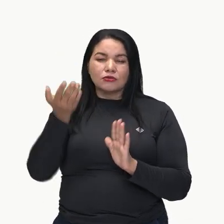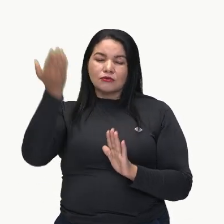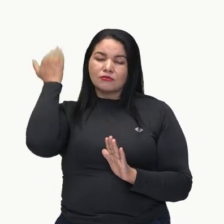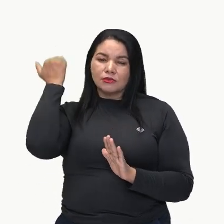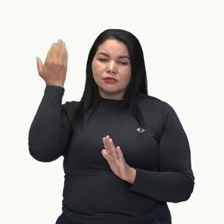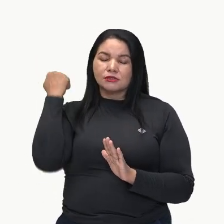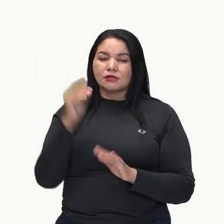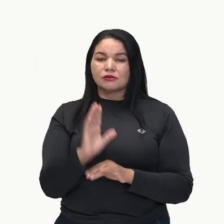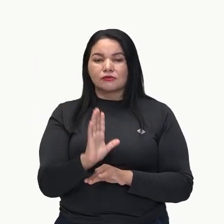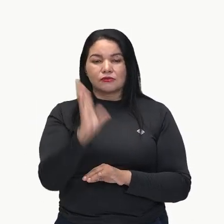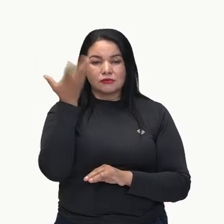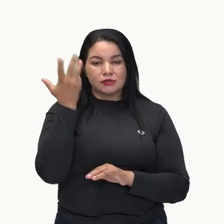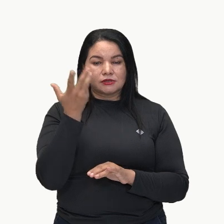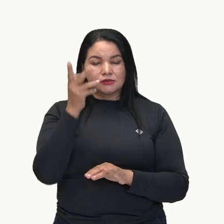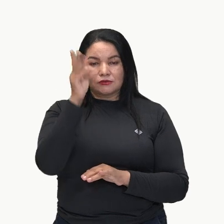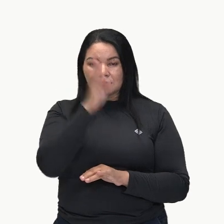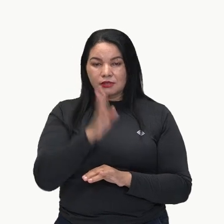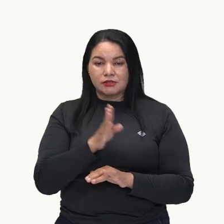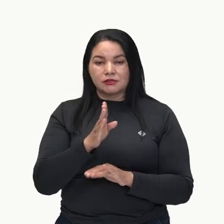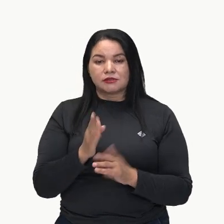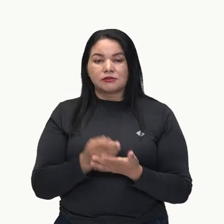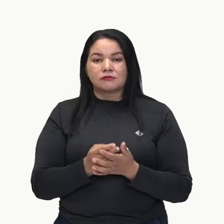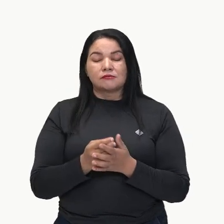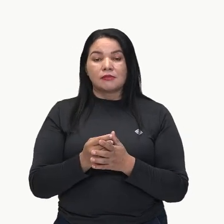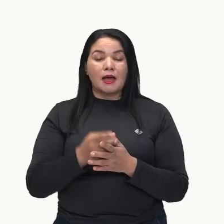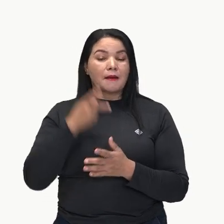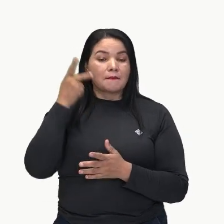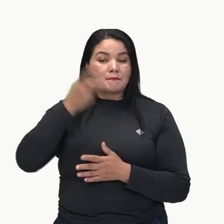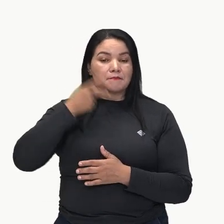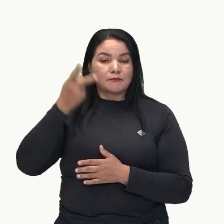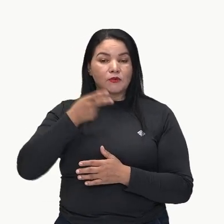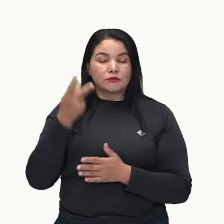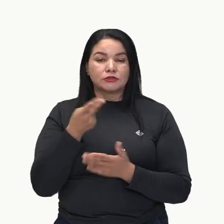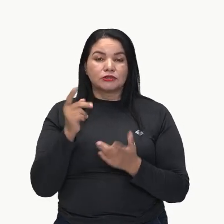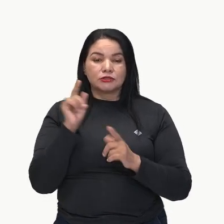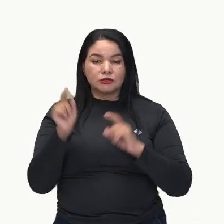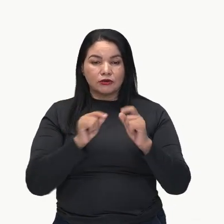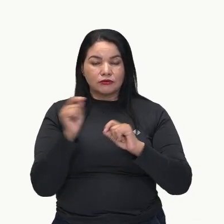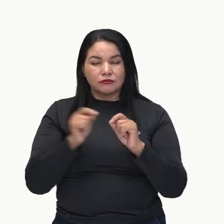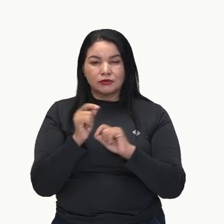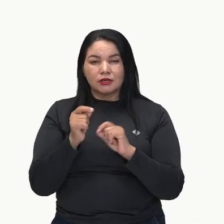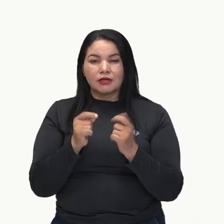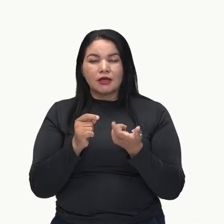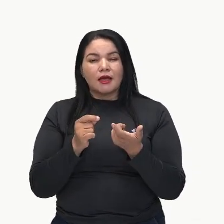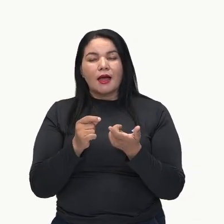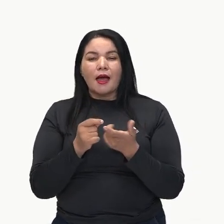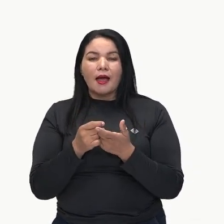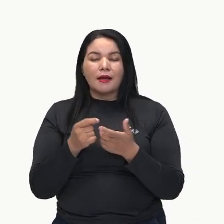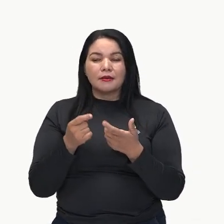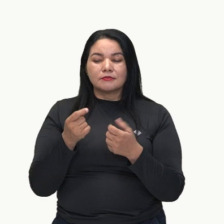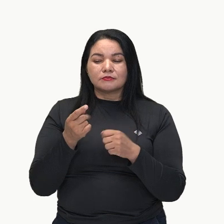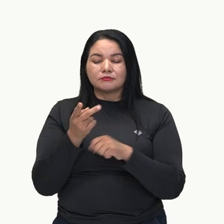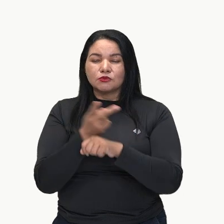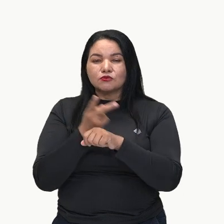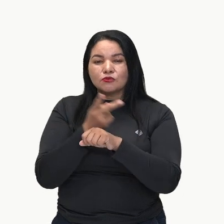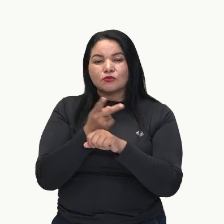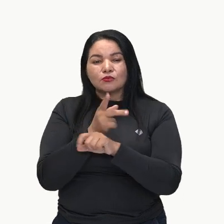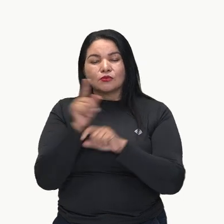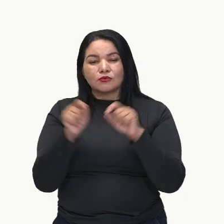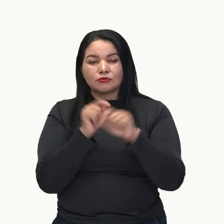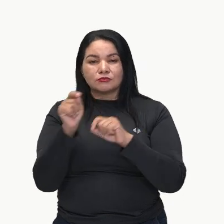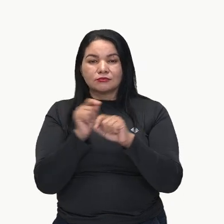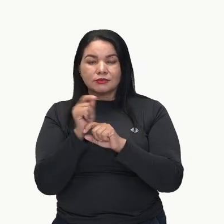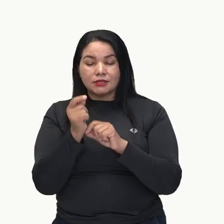A política assimilacionista, que consistia exatamente em uma política que buscava integrar os